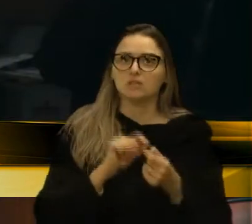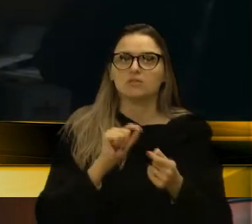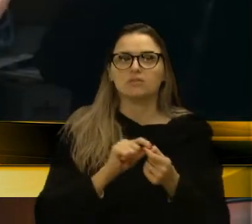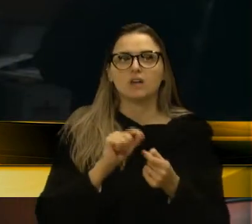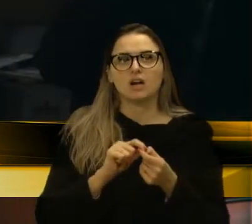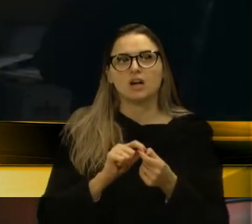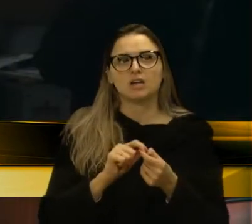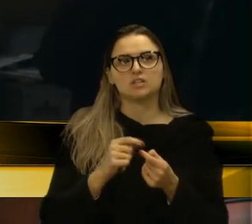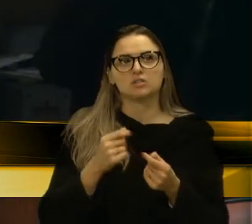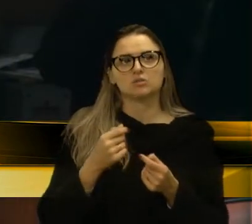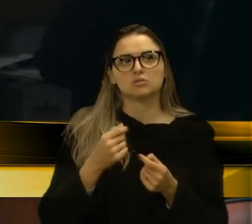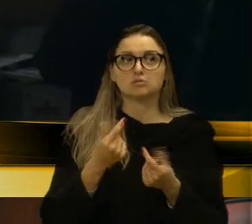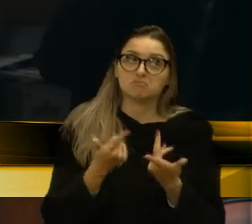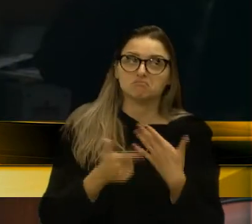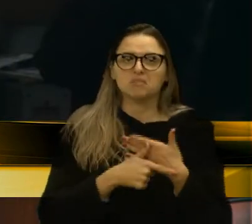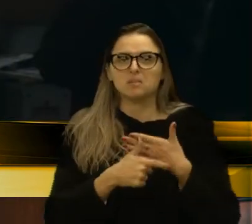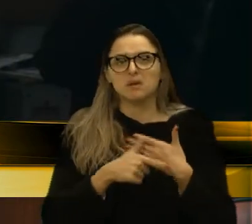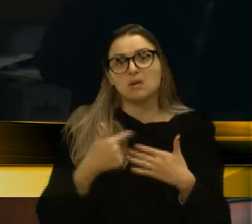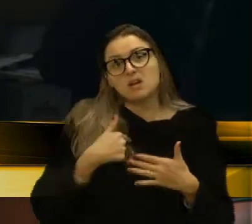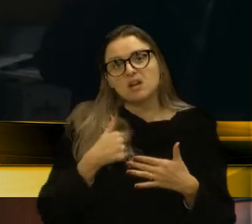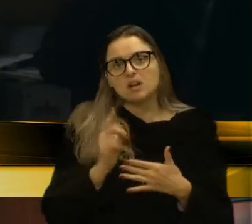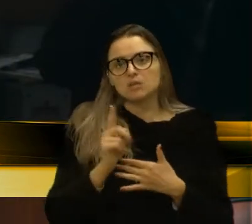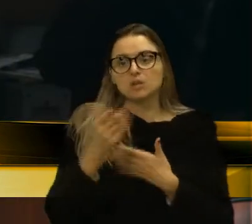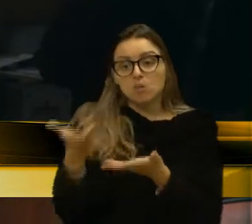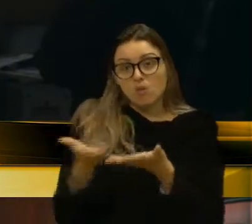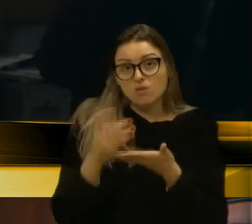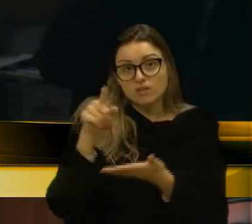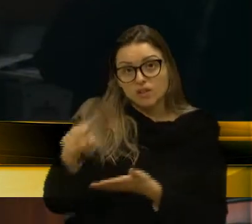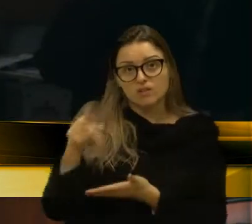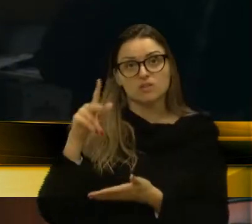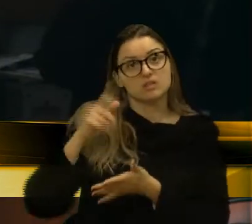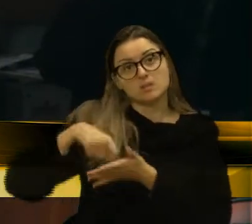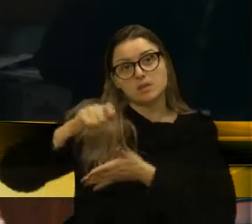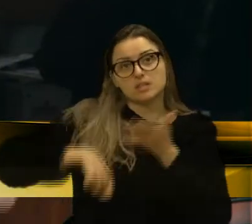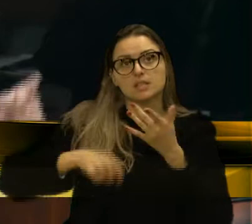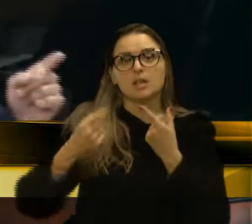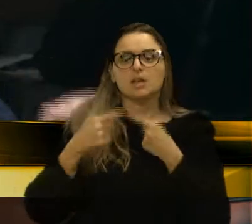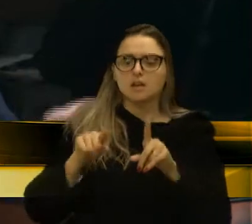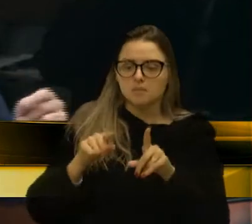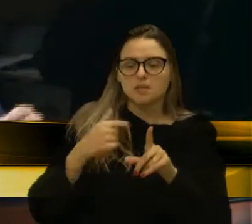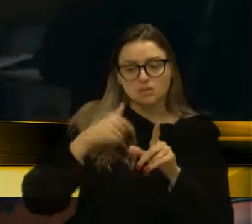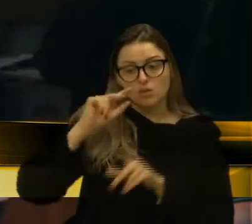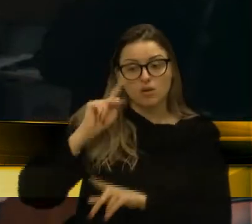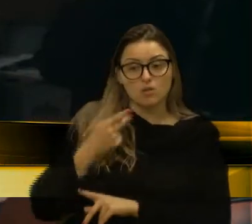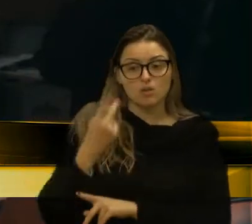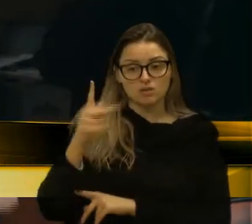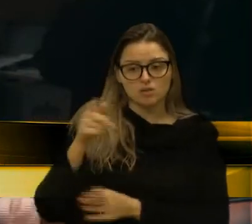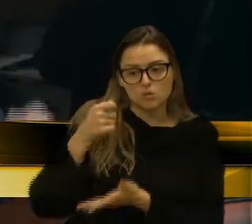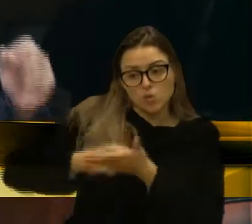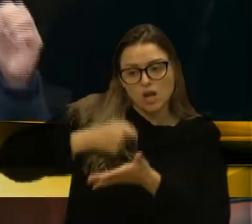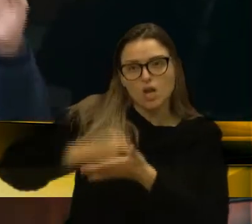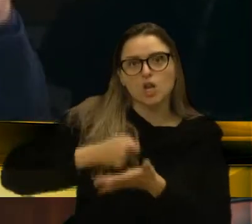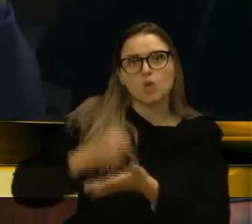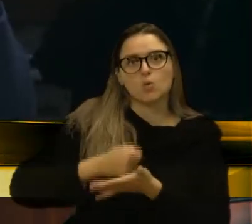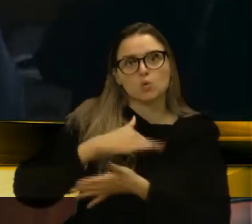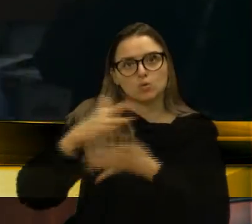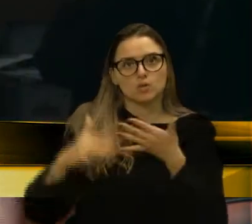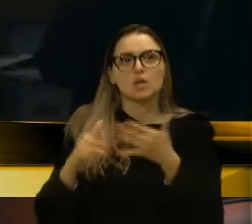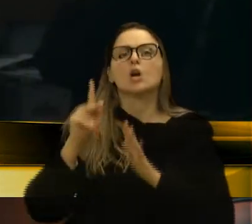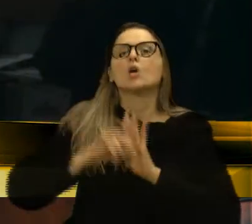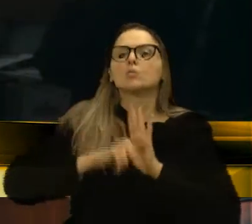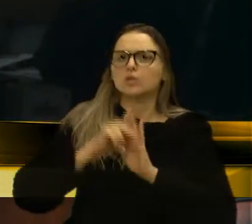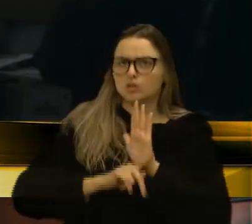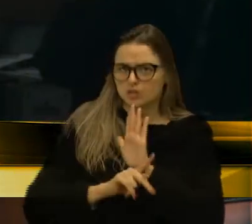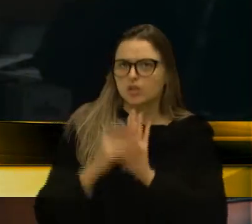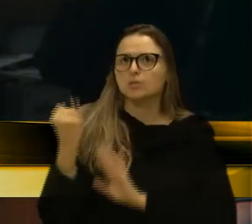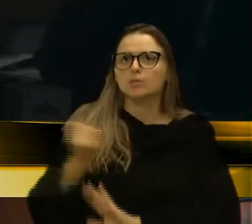de não tê-lo convidado para assinar. E reconheço vossa militância em favor da causa. Inclusive com um projeto importante